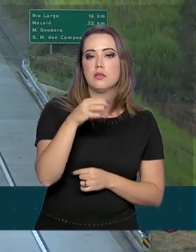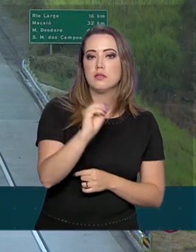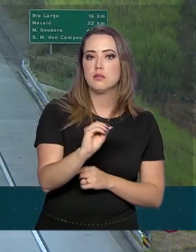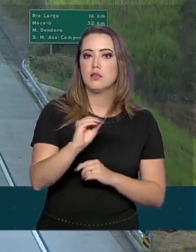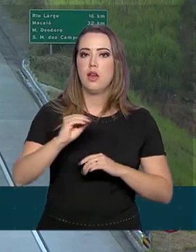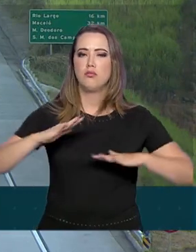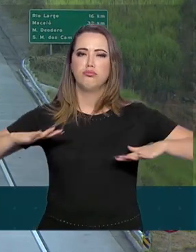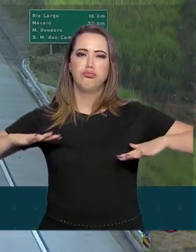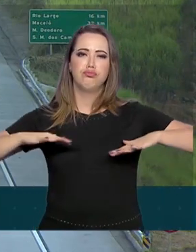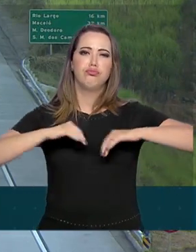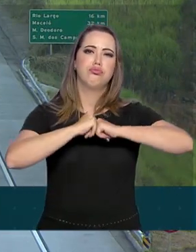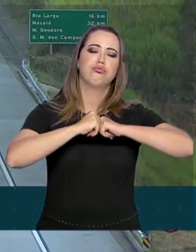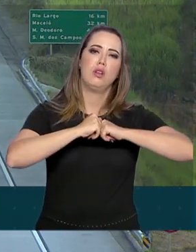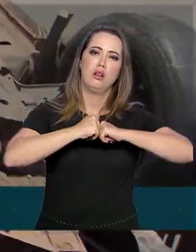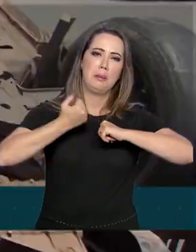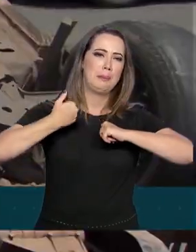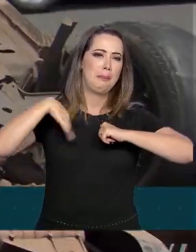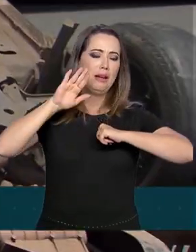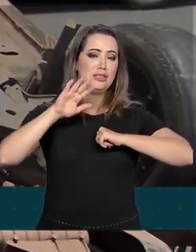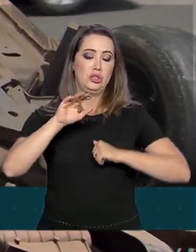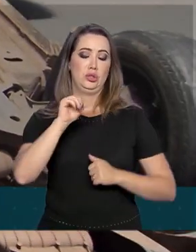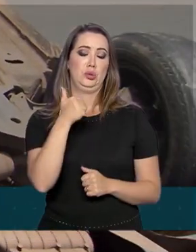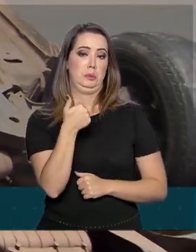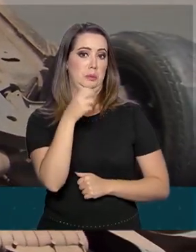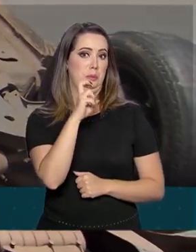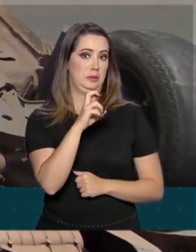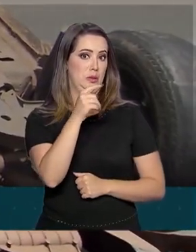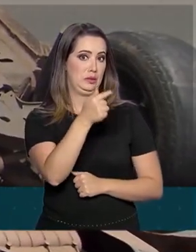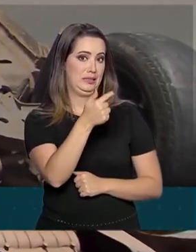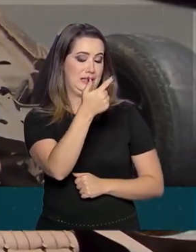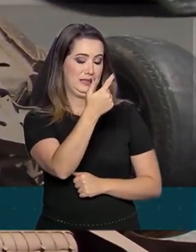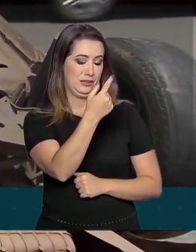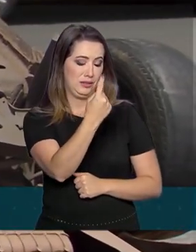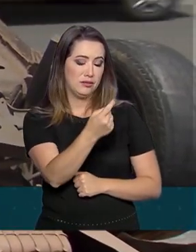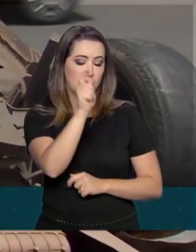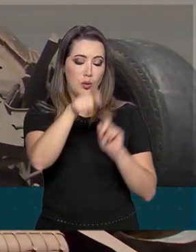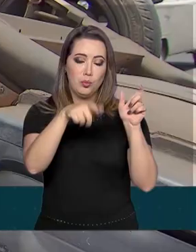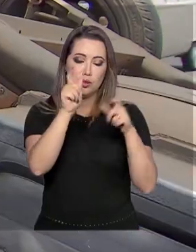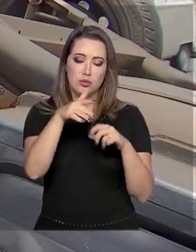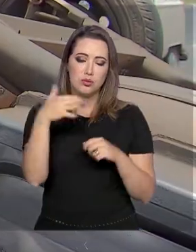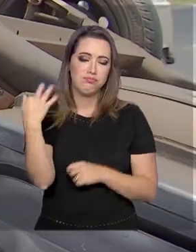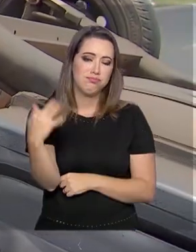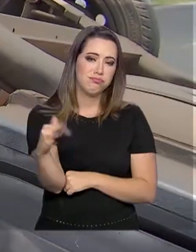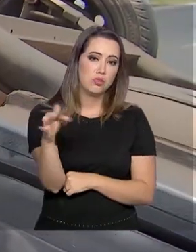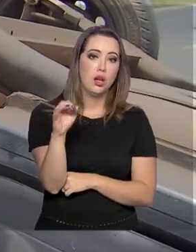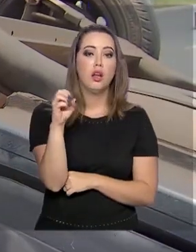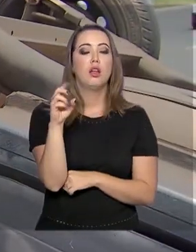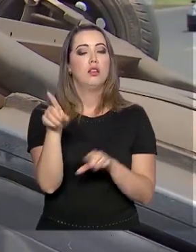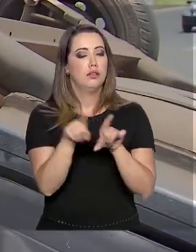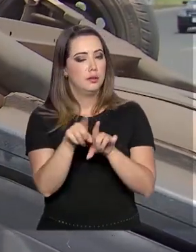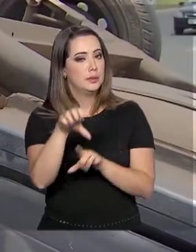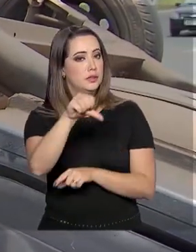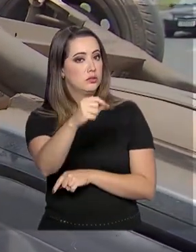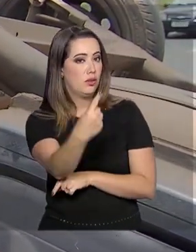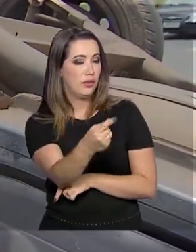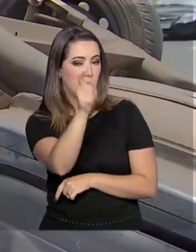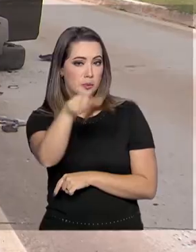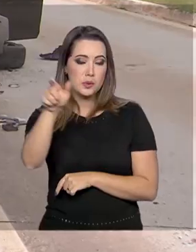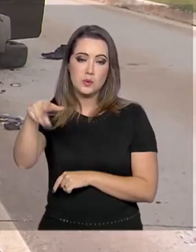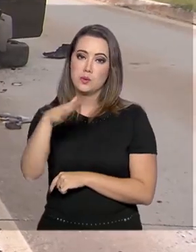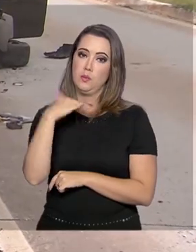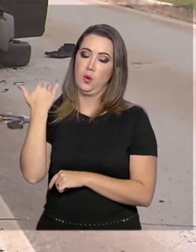que deixaram 1.571 feridos e 91 mortos, segundo dados da Polícia Rodoviária Federal. Os